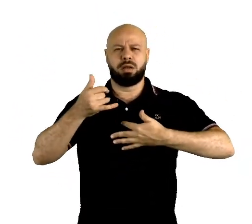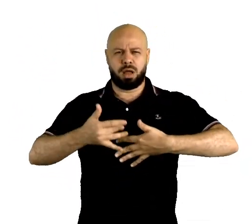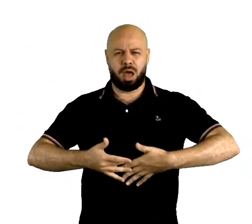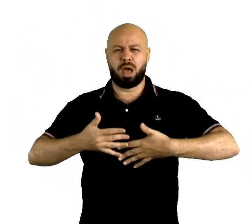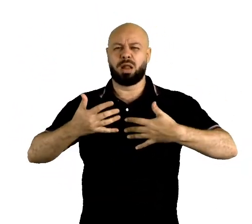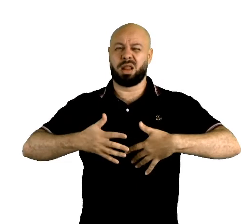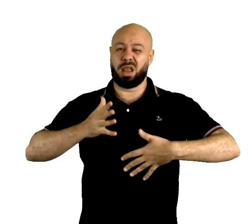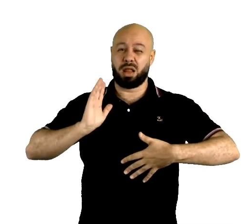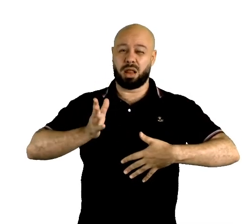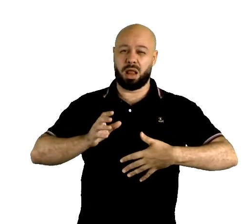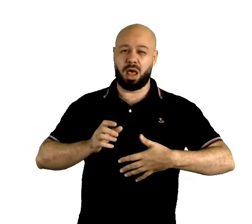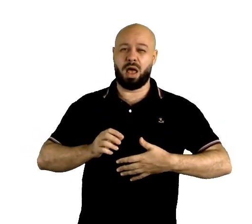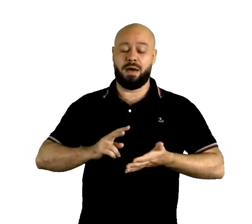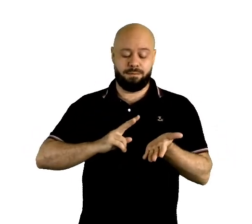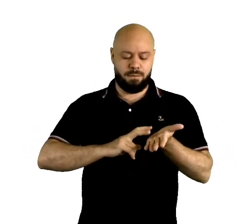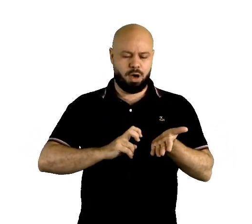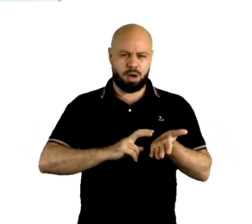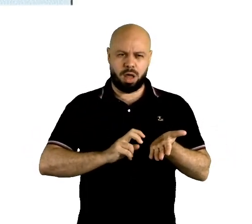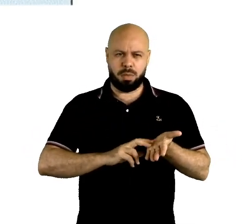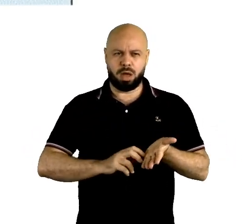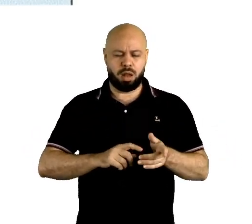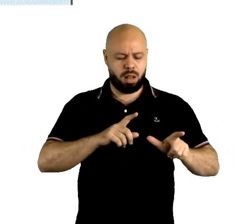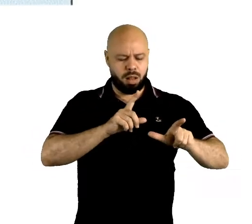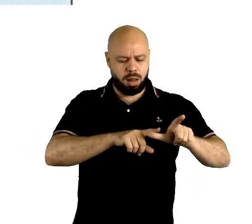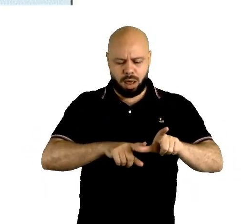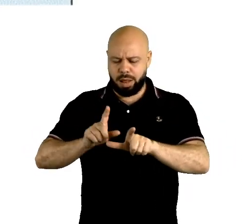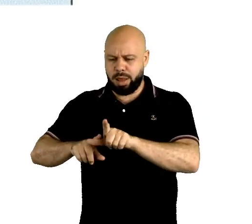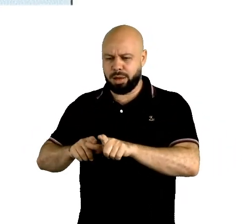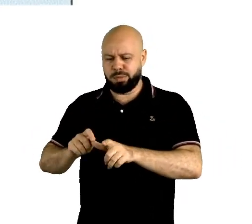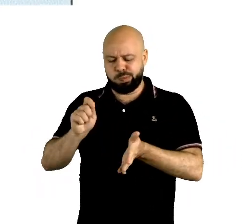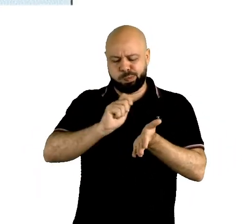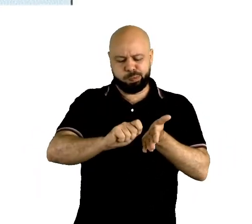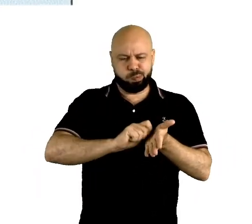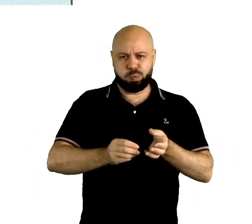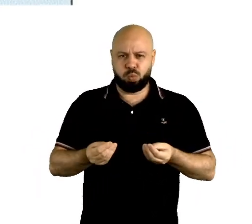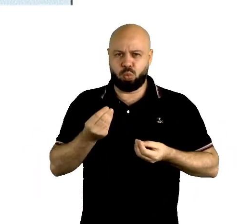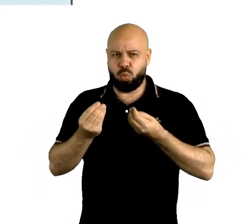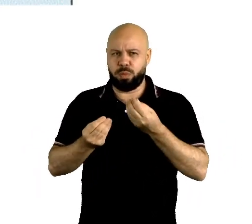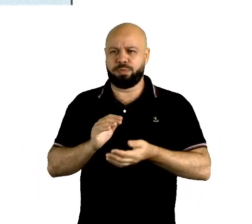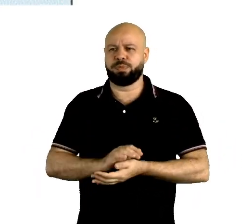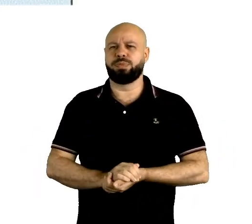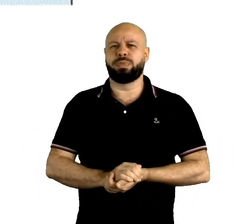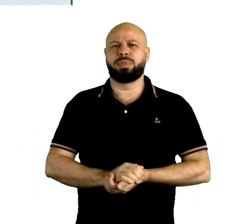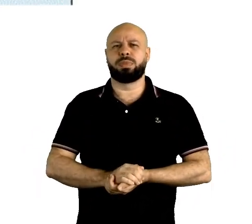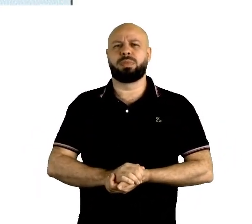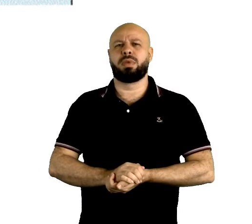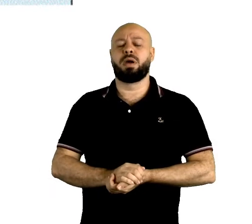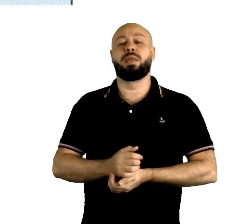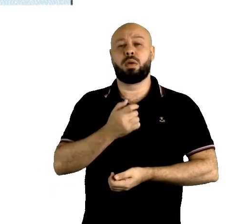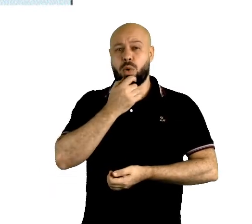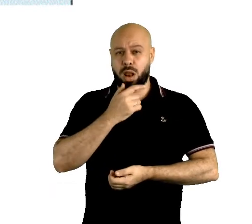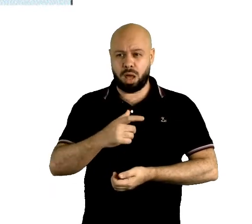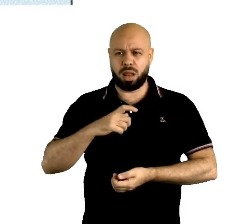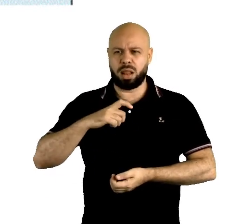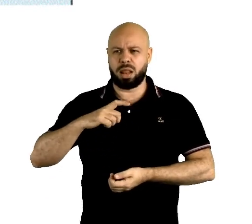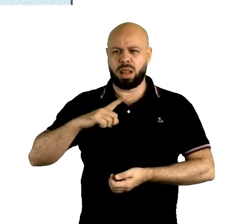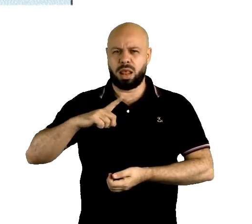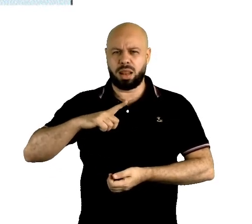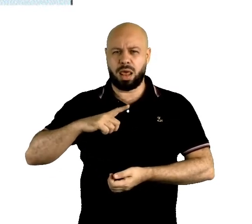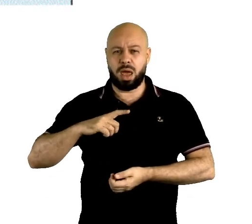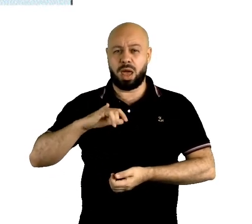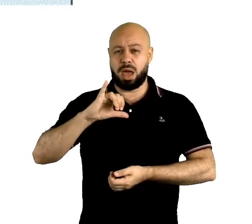a parte da ortografia. Na ortografia, observem que as palavras no inglês, muitos verbos terminados em